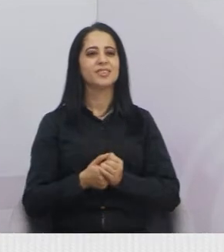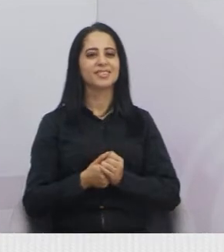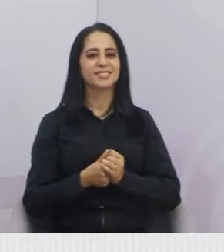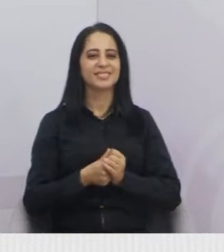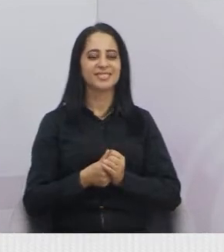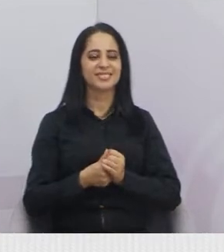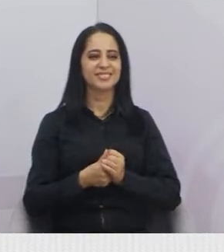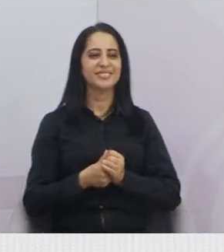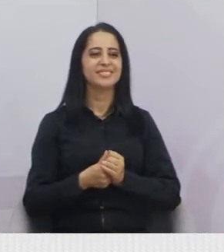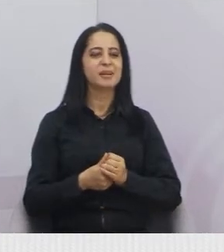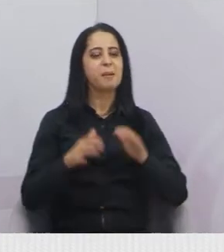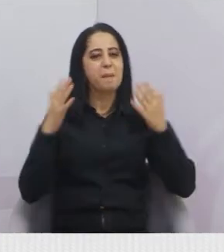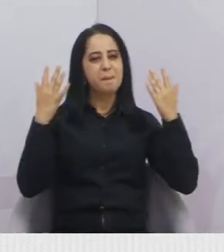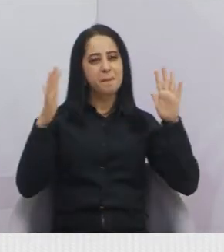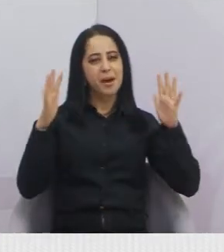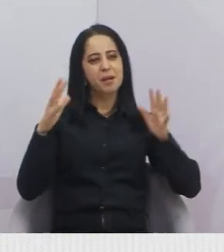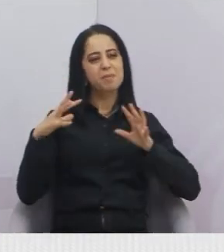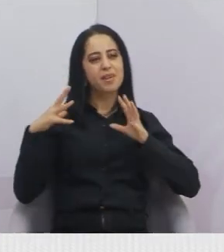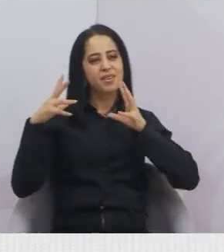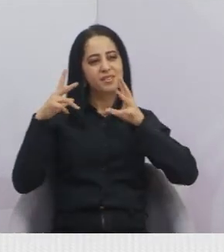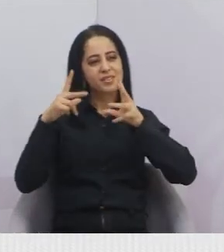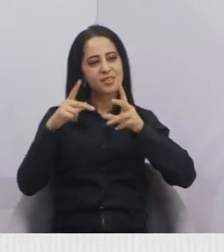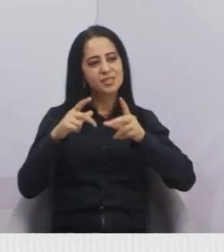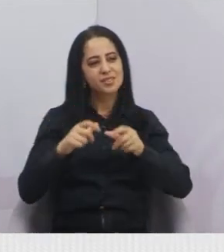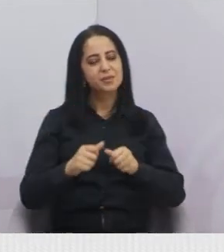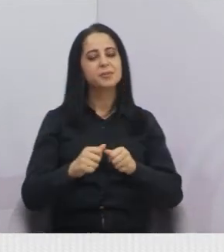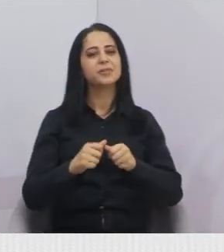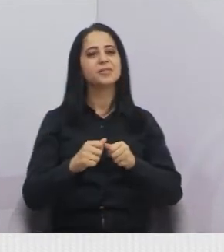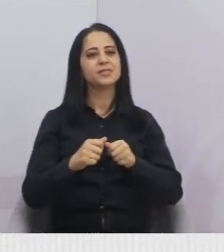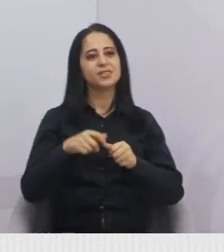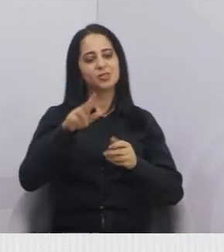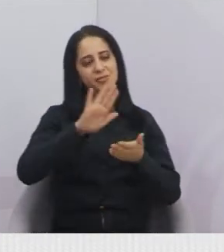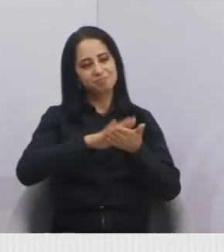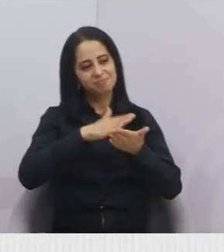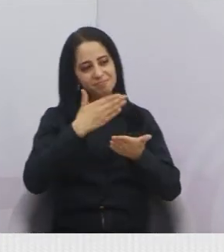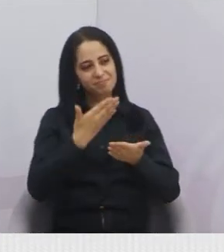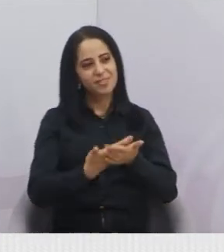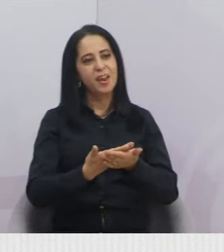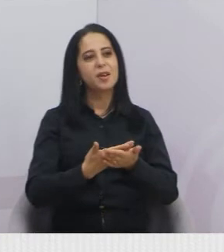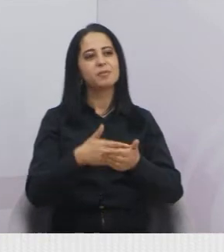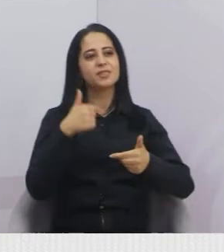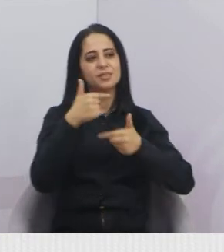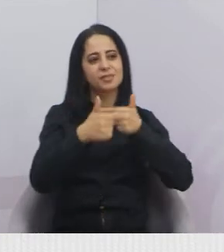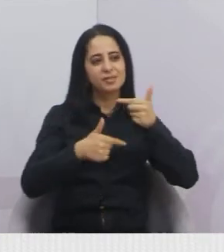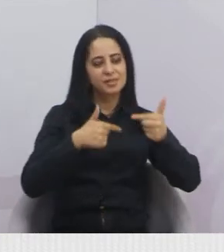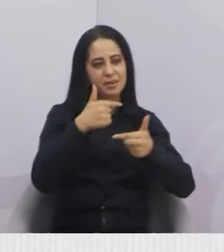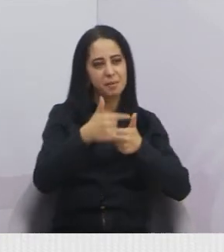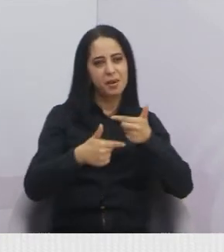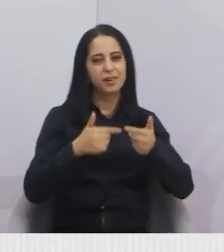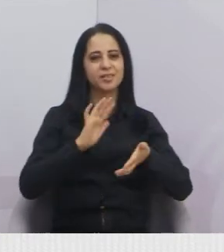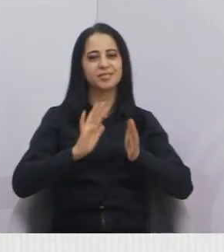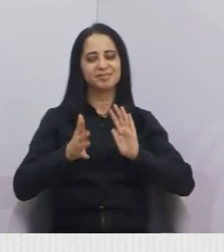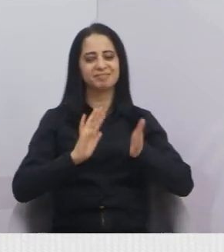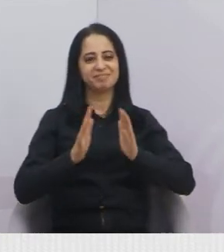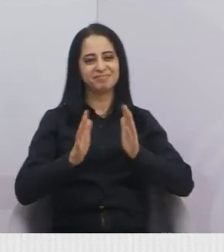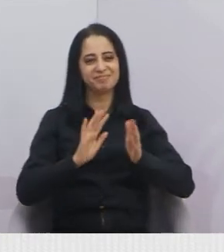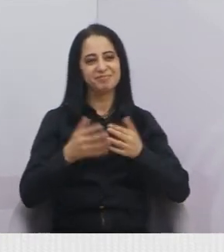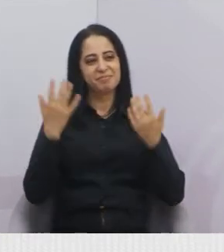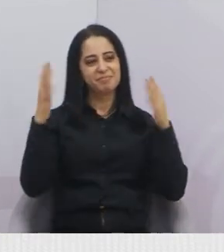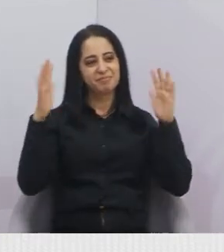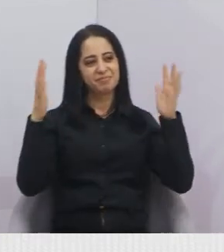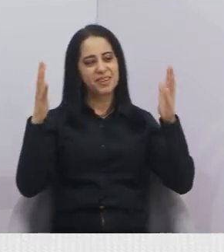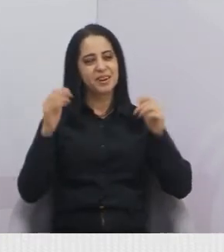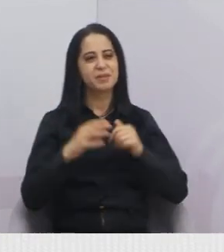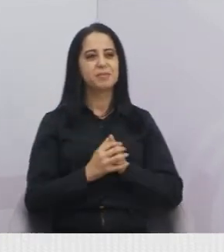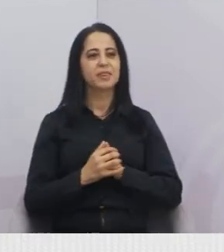estipulando. Então, parabéns aí a você que está aí, você que está aí, sinalizando aí, parabéns,